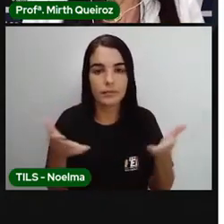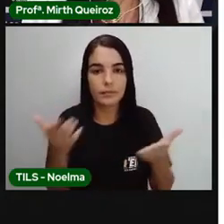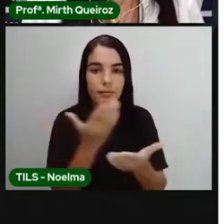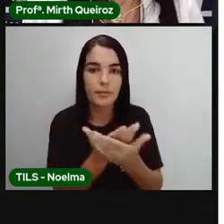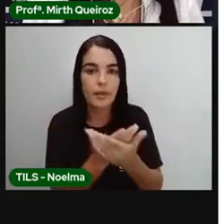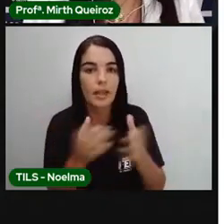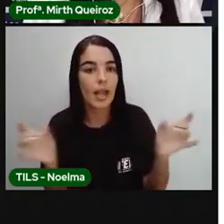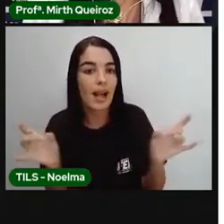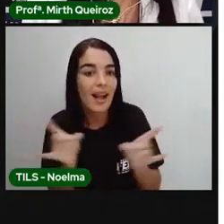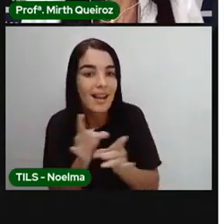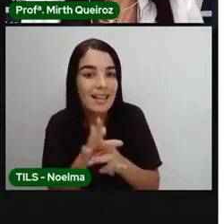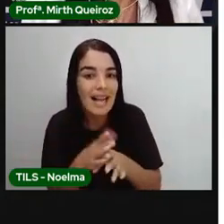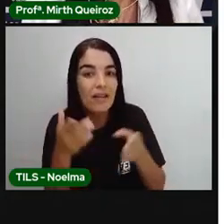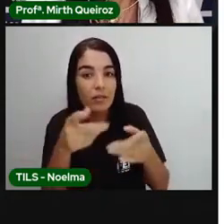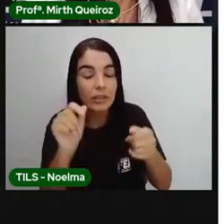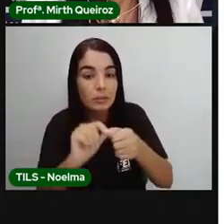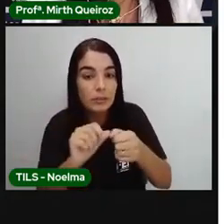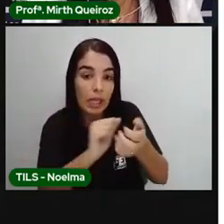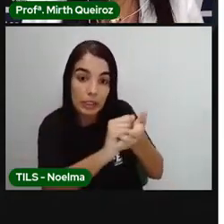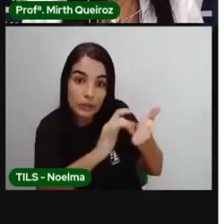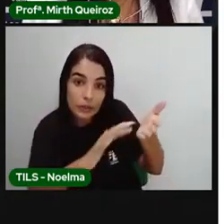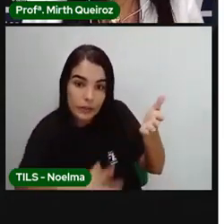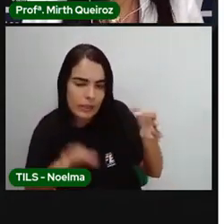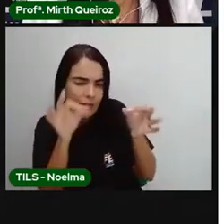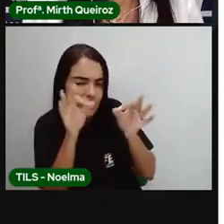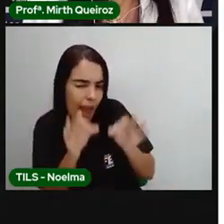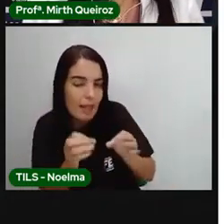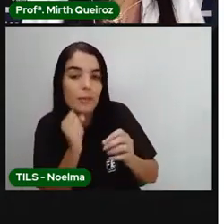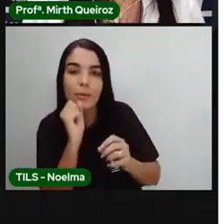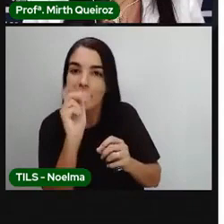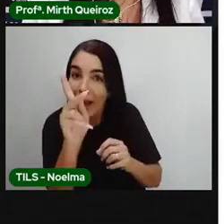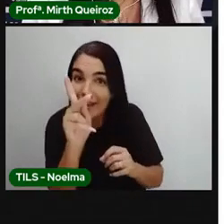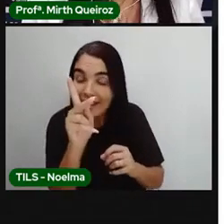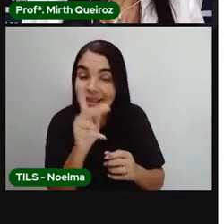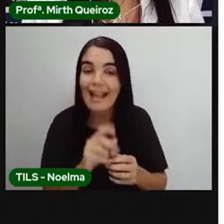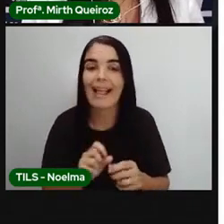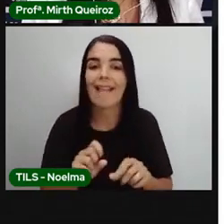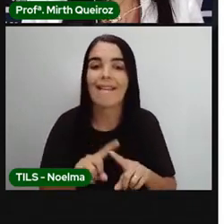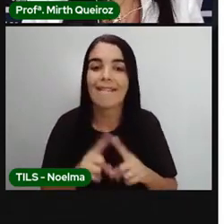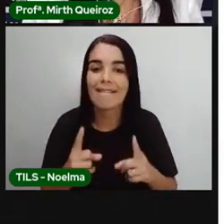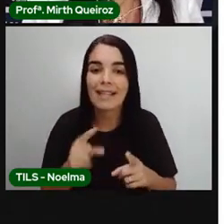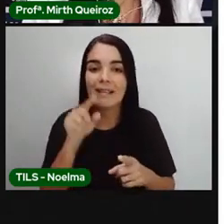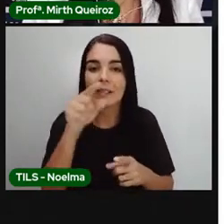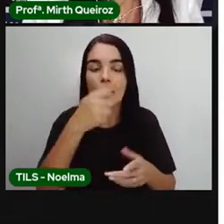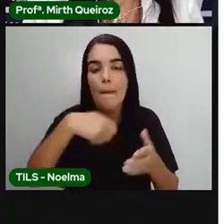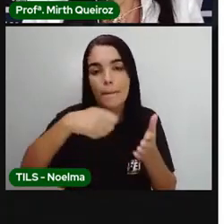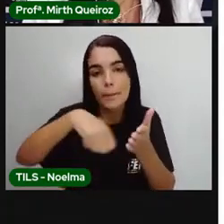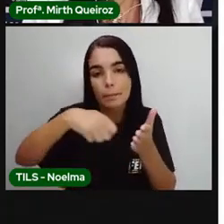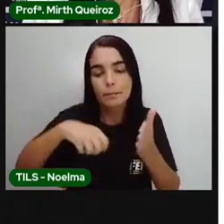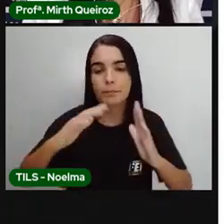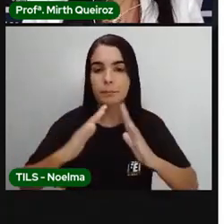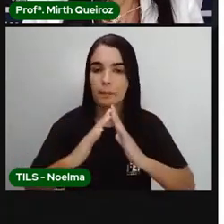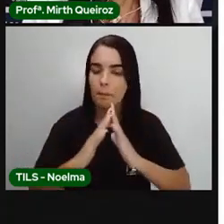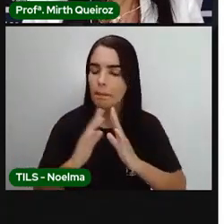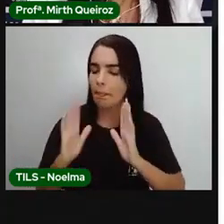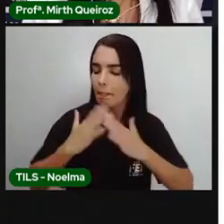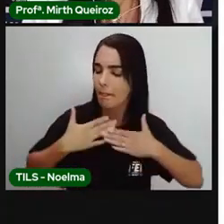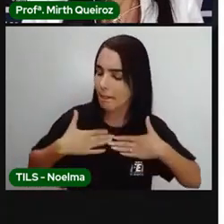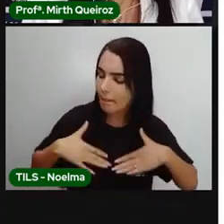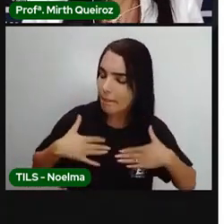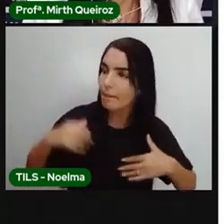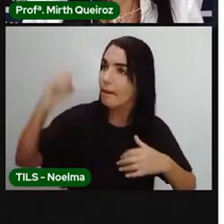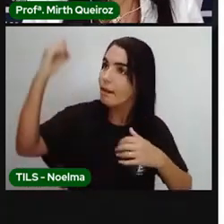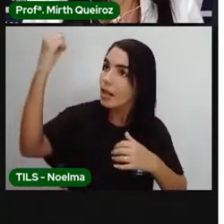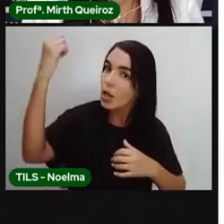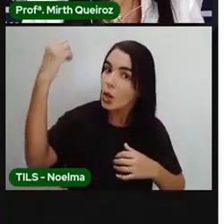aula fica por aqui. Realiza as atividades direitinho, certo? E façam essas atividades em um lugar que seja tranquilo, um